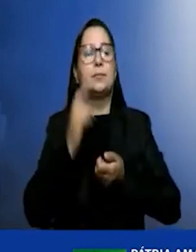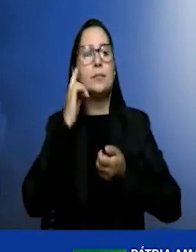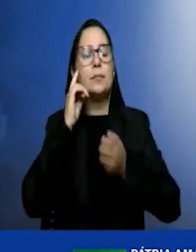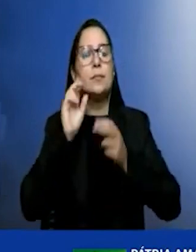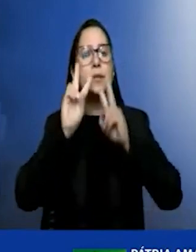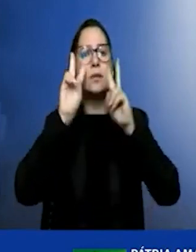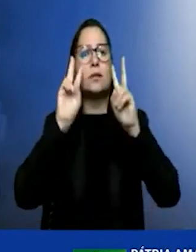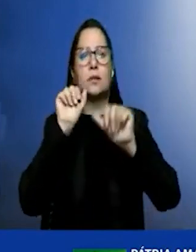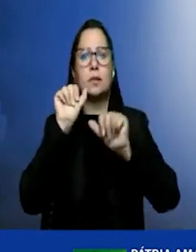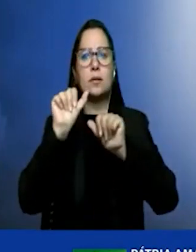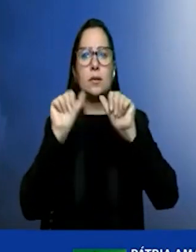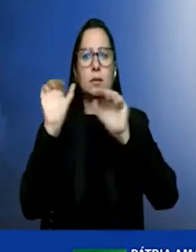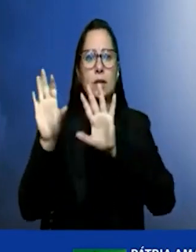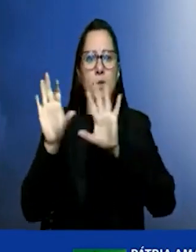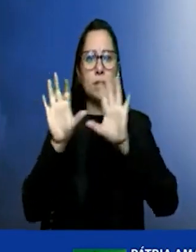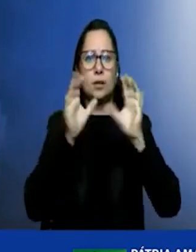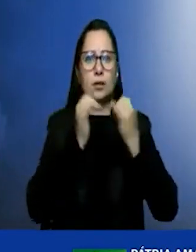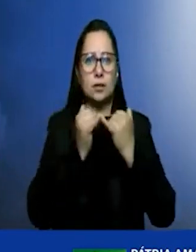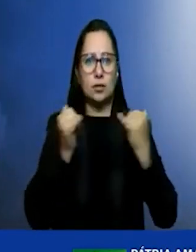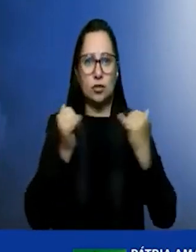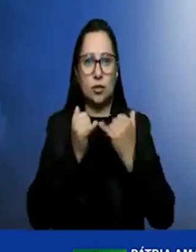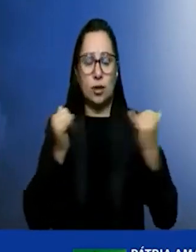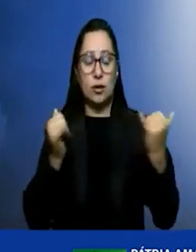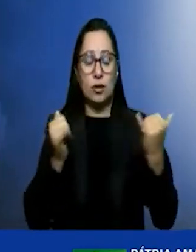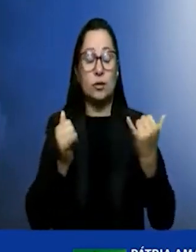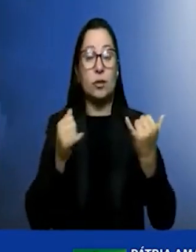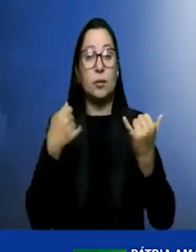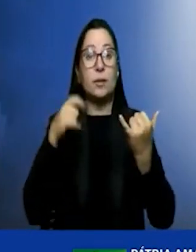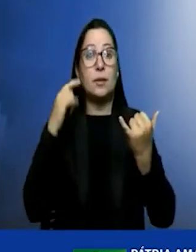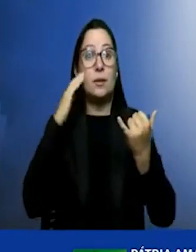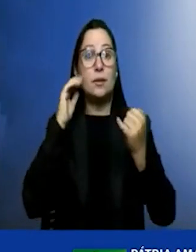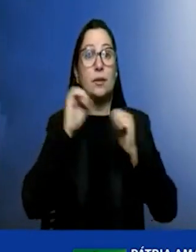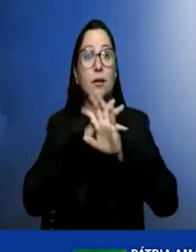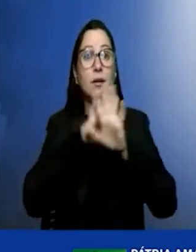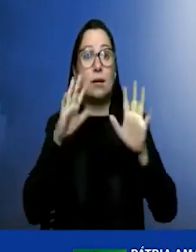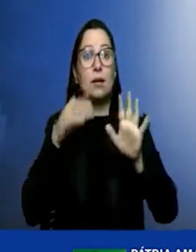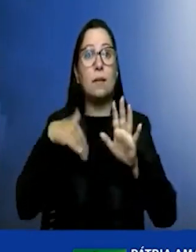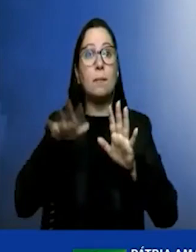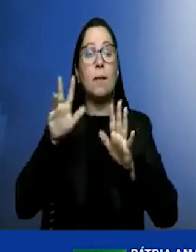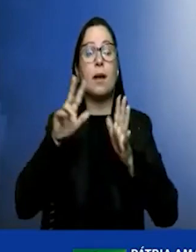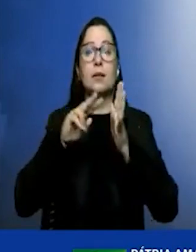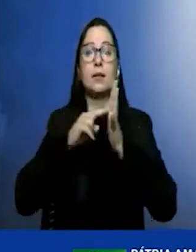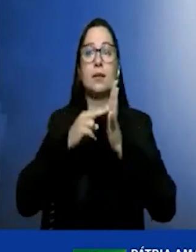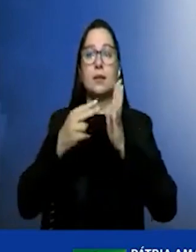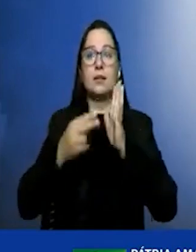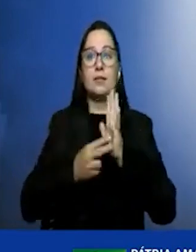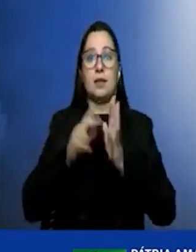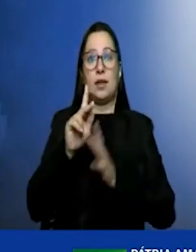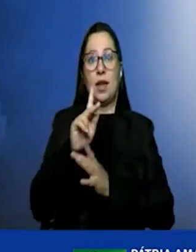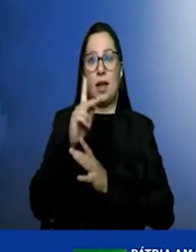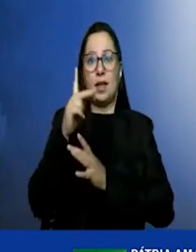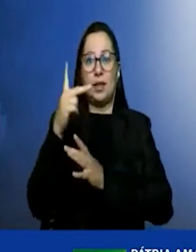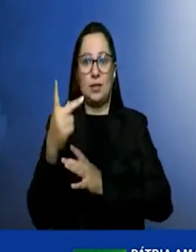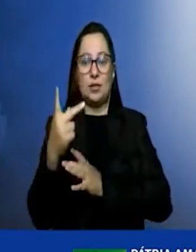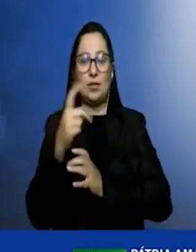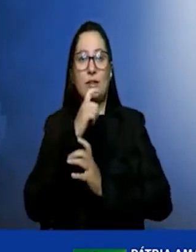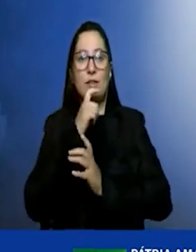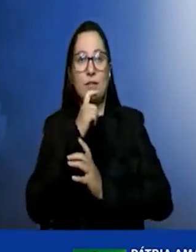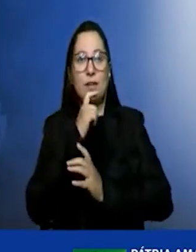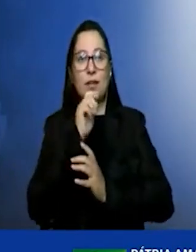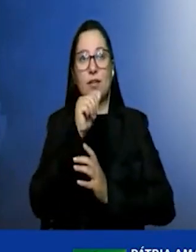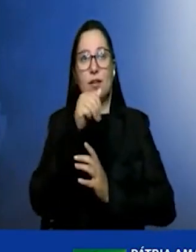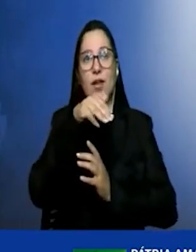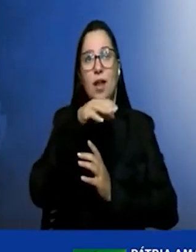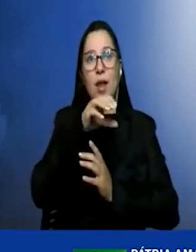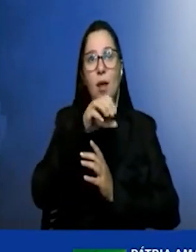podemos deixar de entender um pouco mais do que seria o hidrogênio verde, do que seria a amônia verde, não só